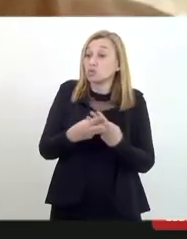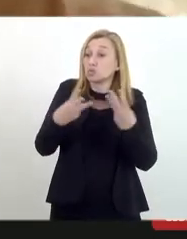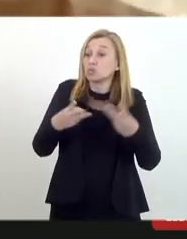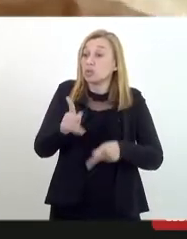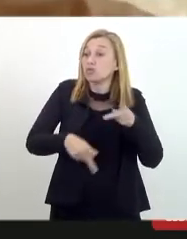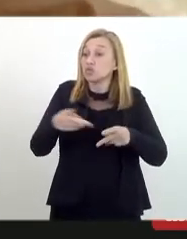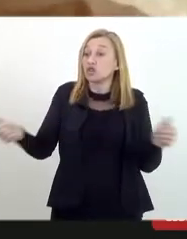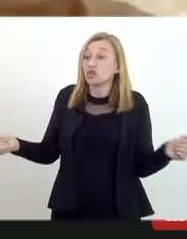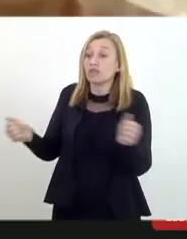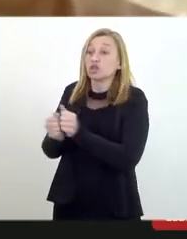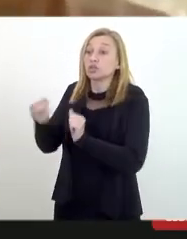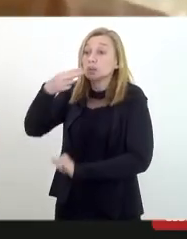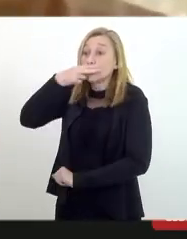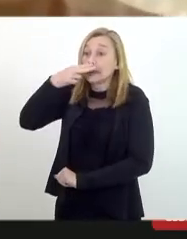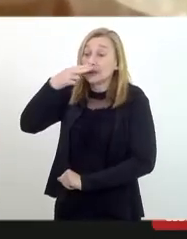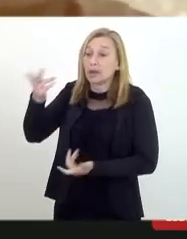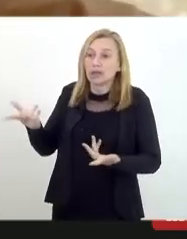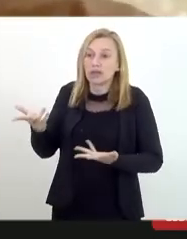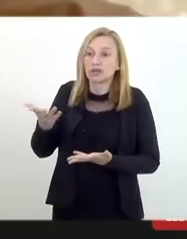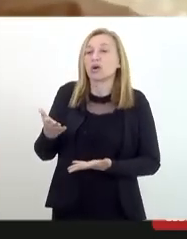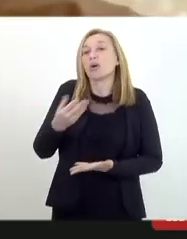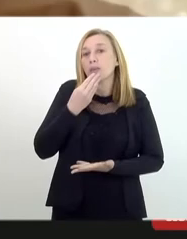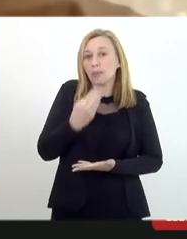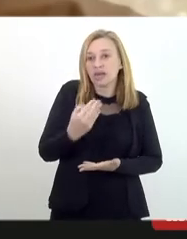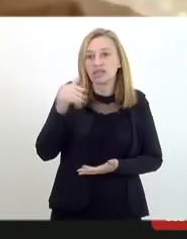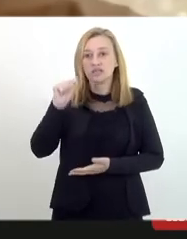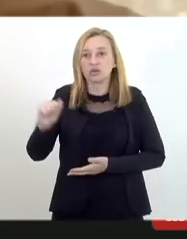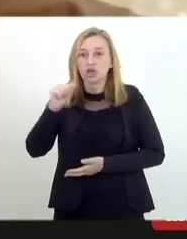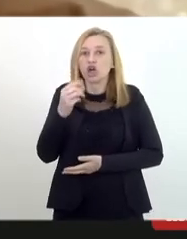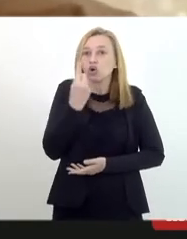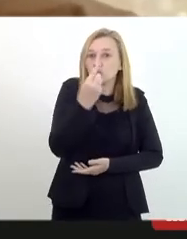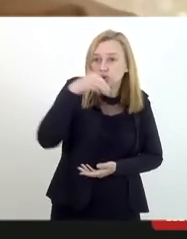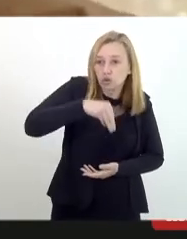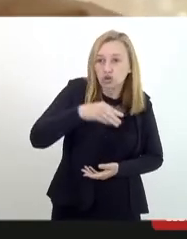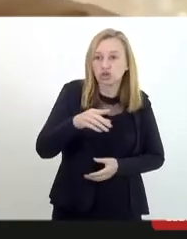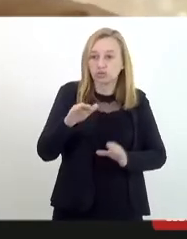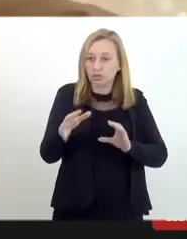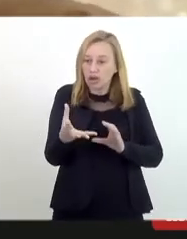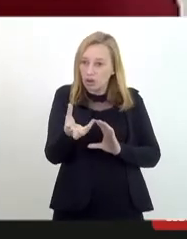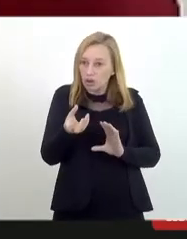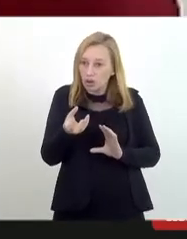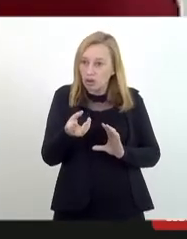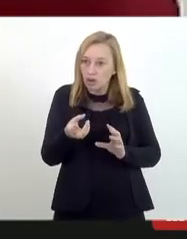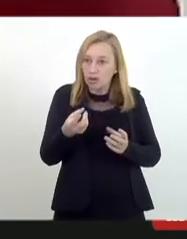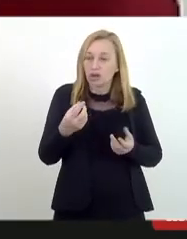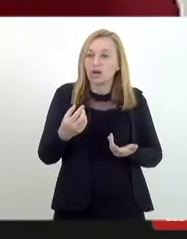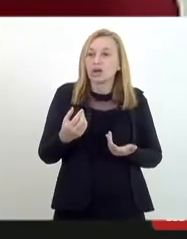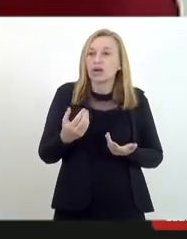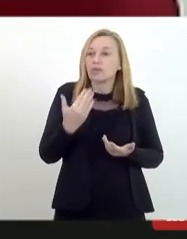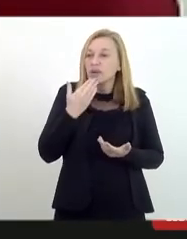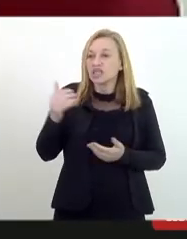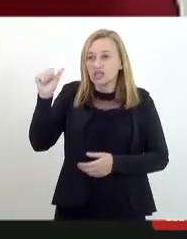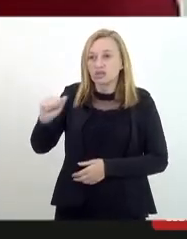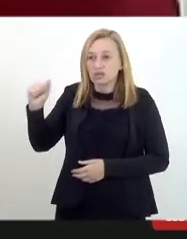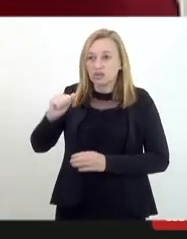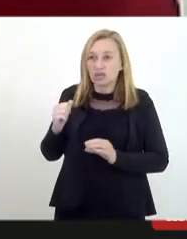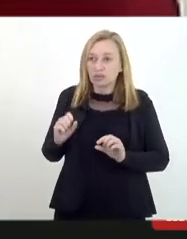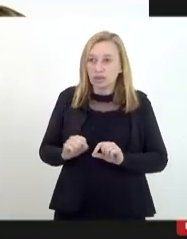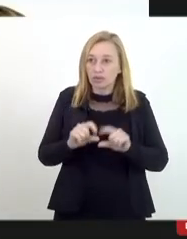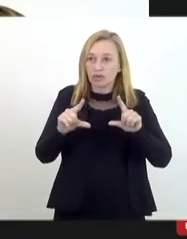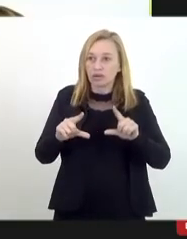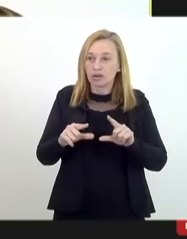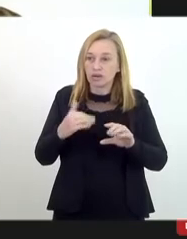lá, eu peço a sua assessoria, um minutinho só de vocês, essa atenção, por favor. Pedi a assessoria pra colocar, por favor.